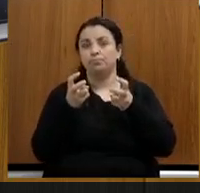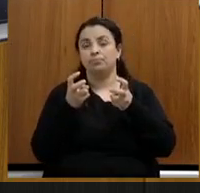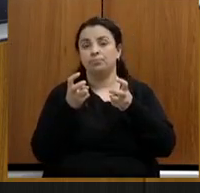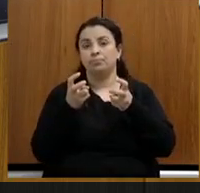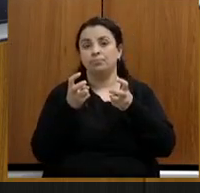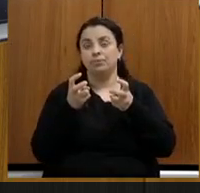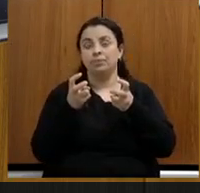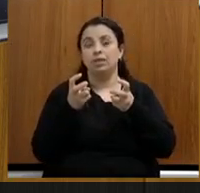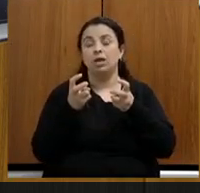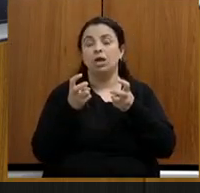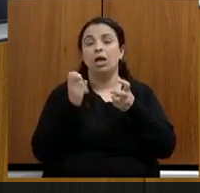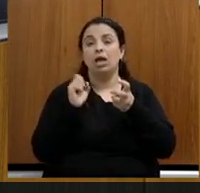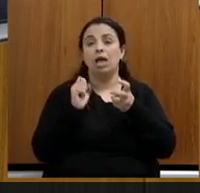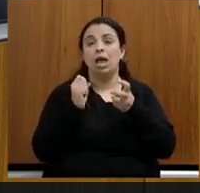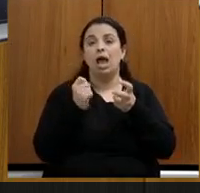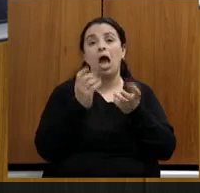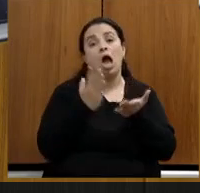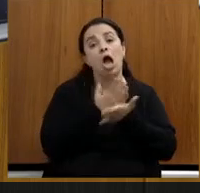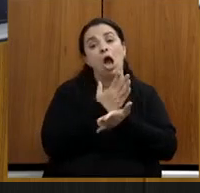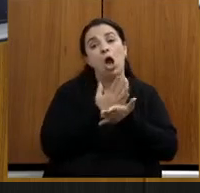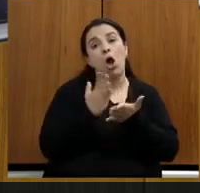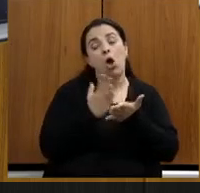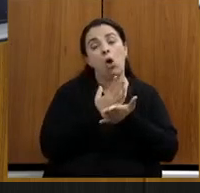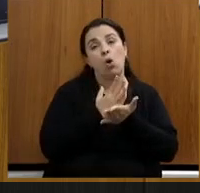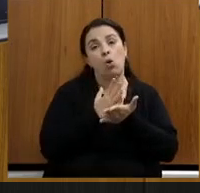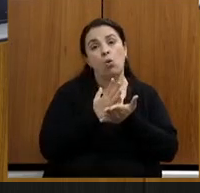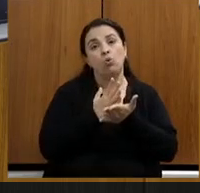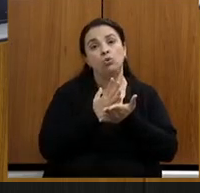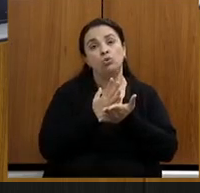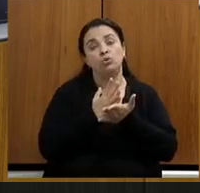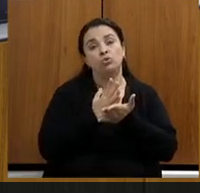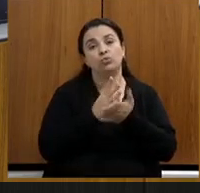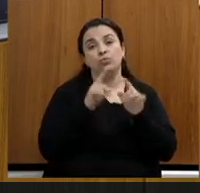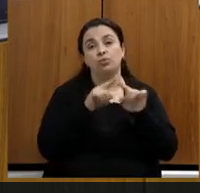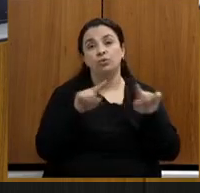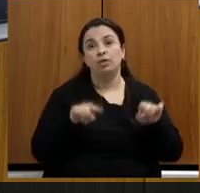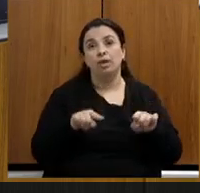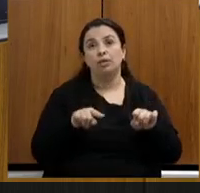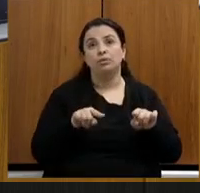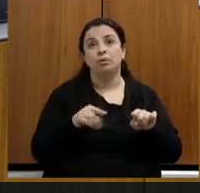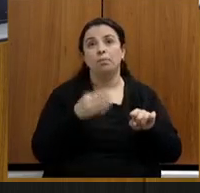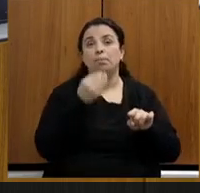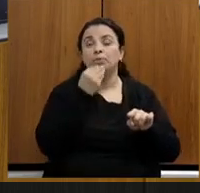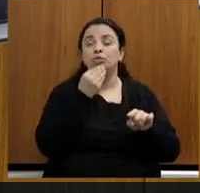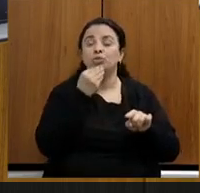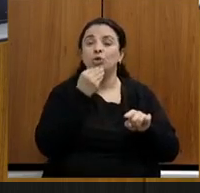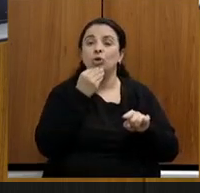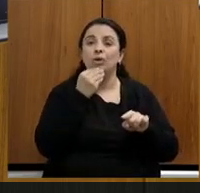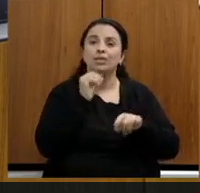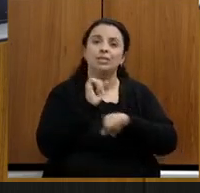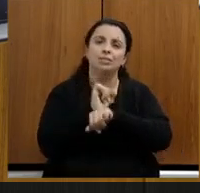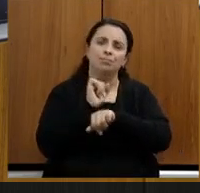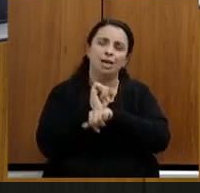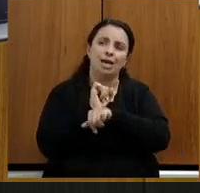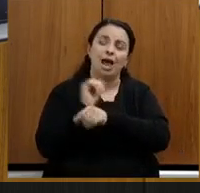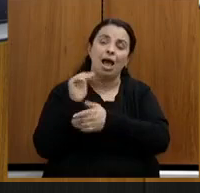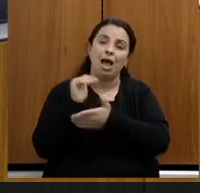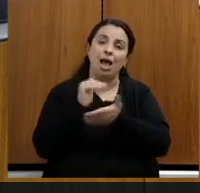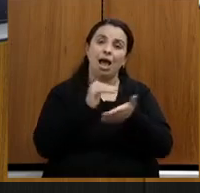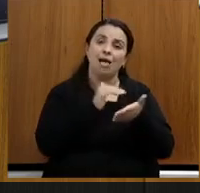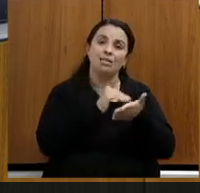servidores poderiam esperar um posicionamento da secretária